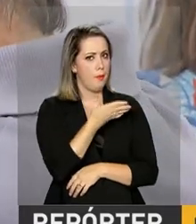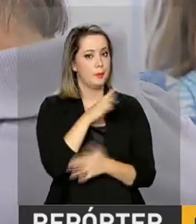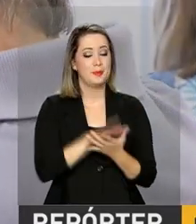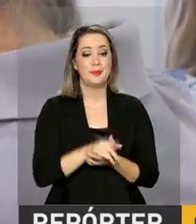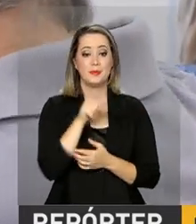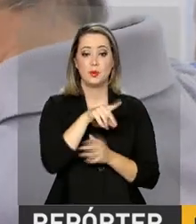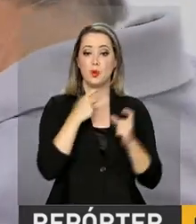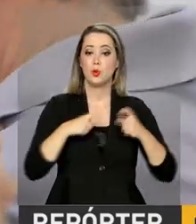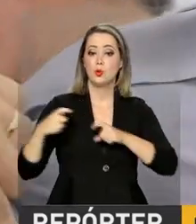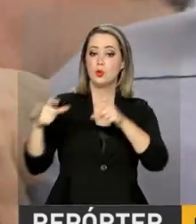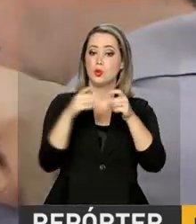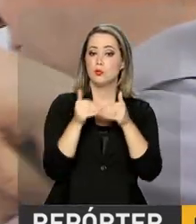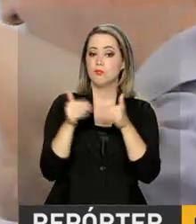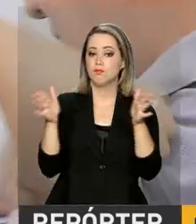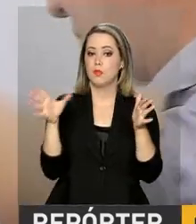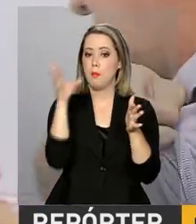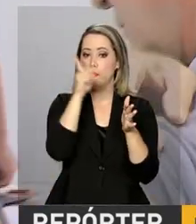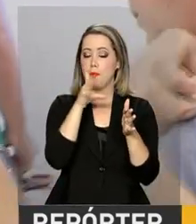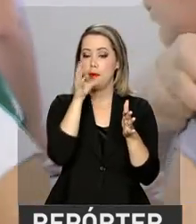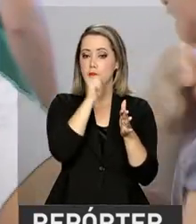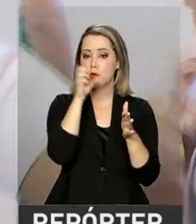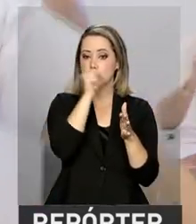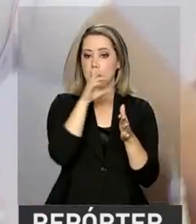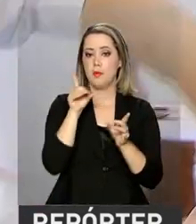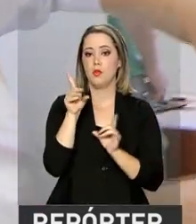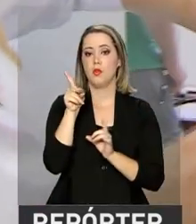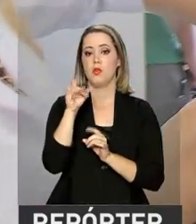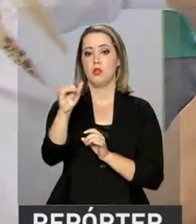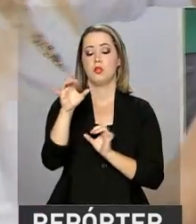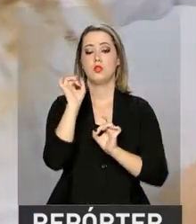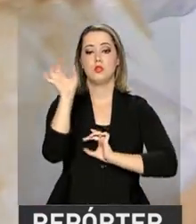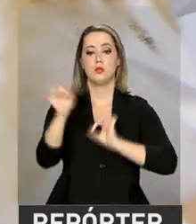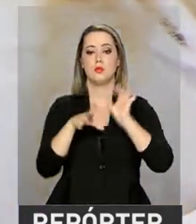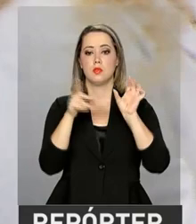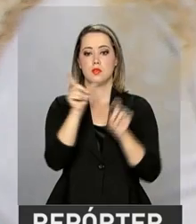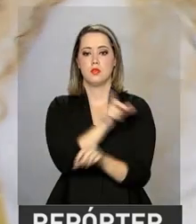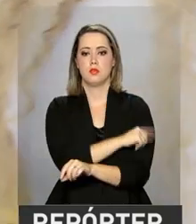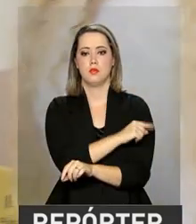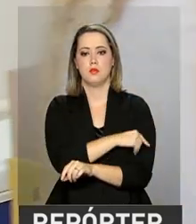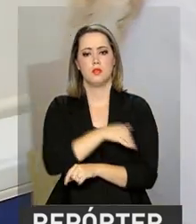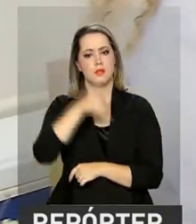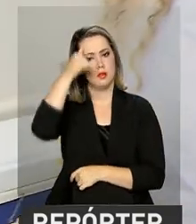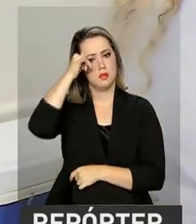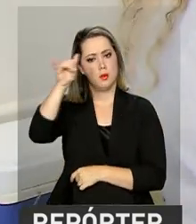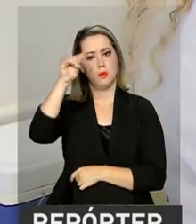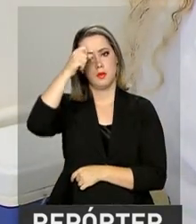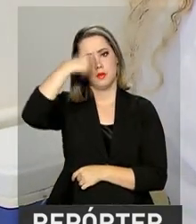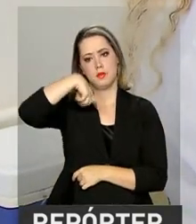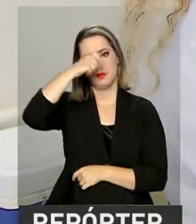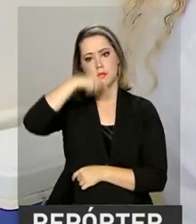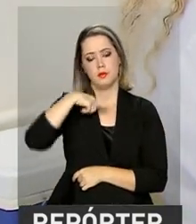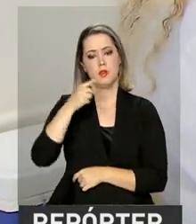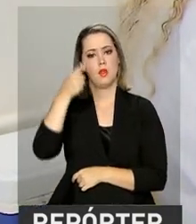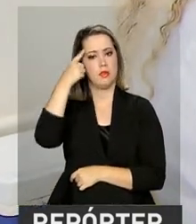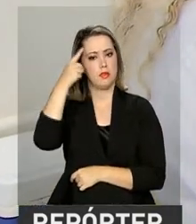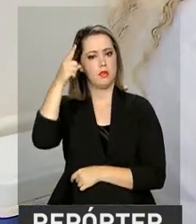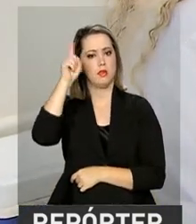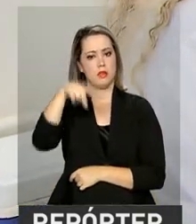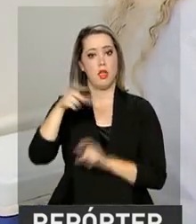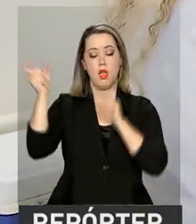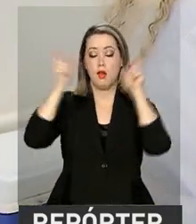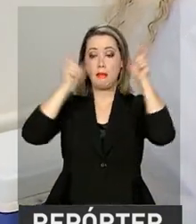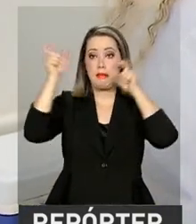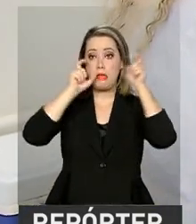todo o país ficaram abertos no dia D de mobilização pela vacinação contra a gripe. A ideia da data é chamar a